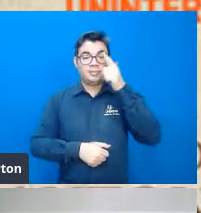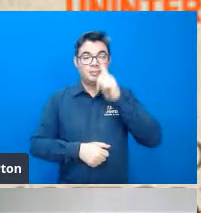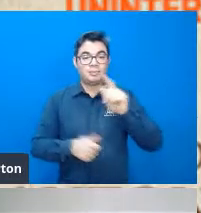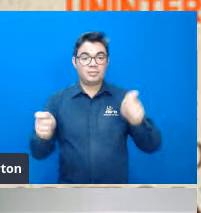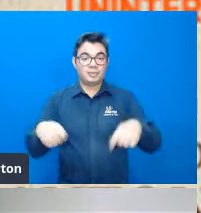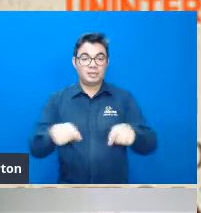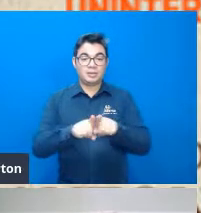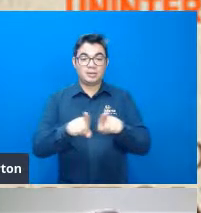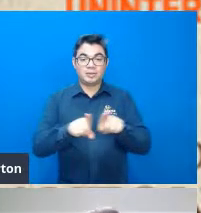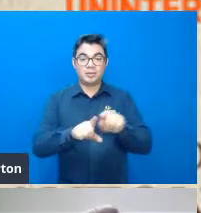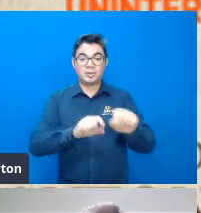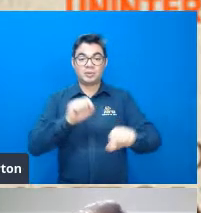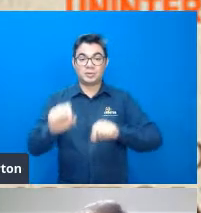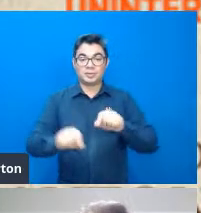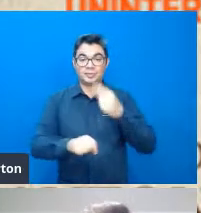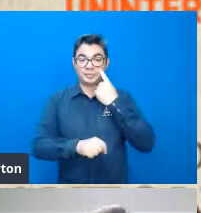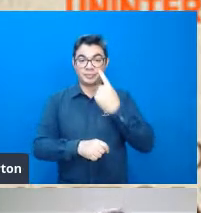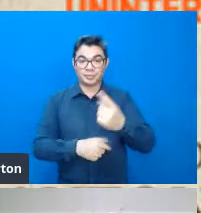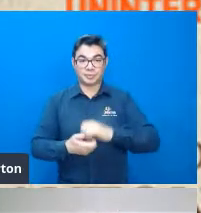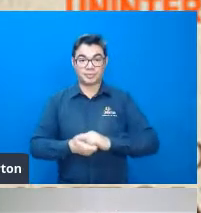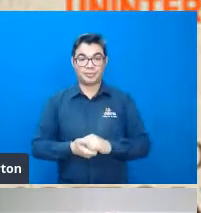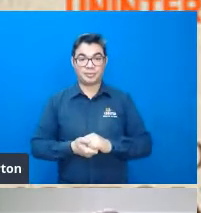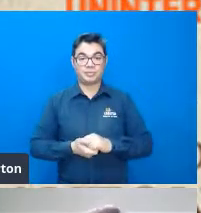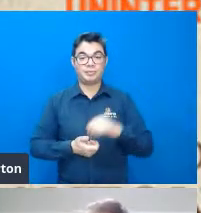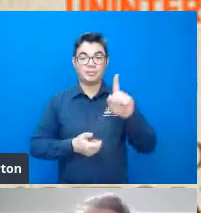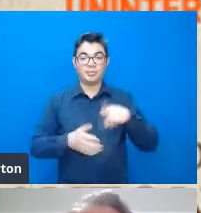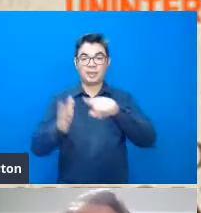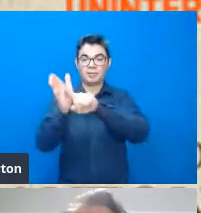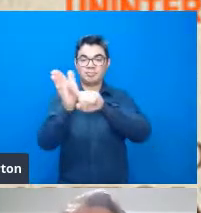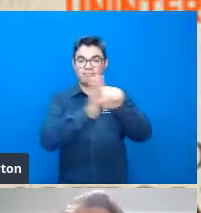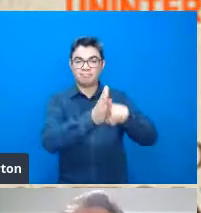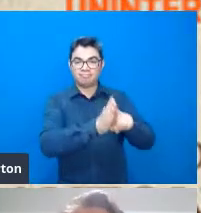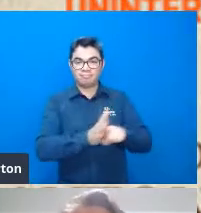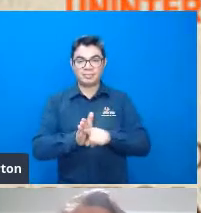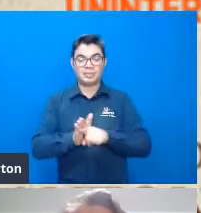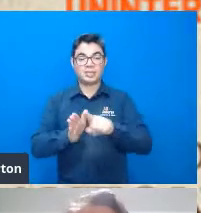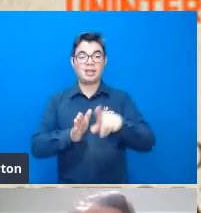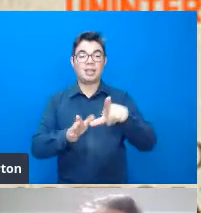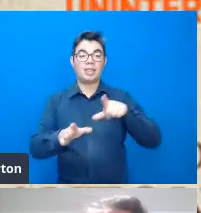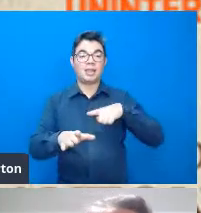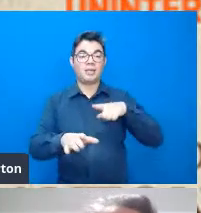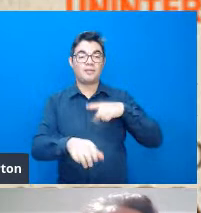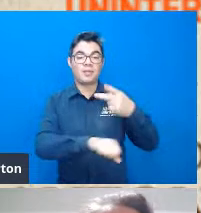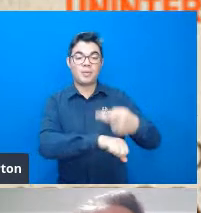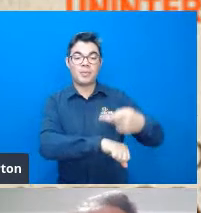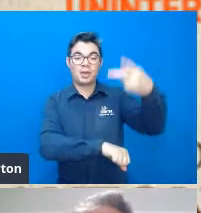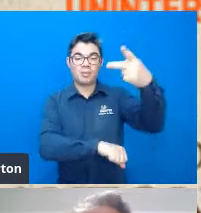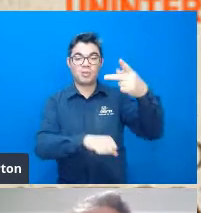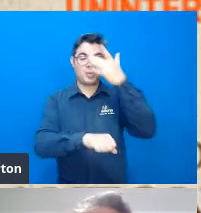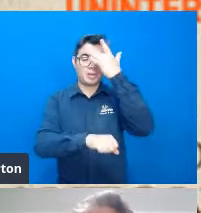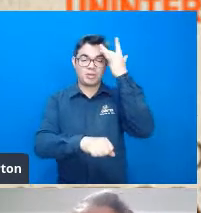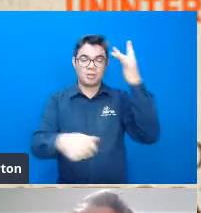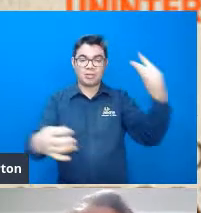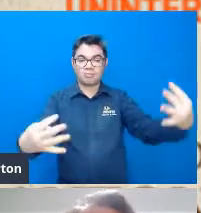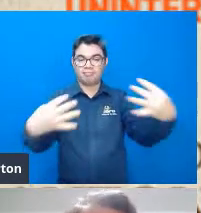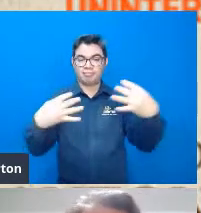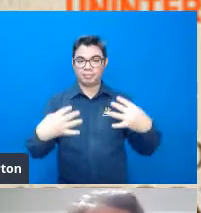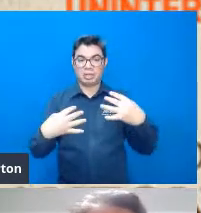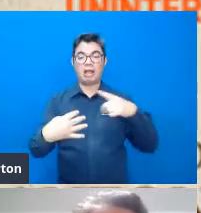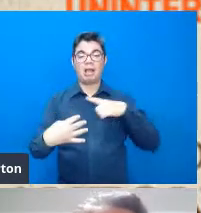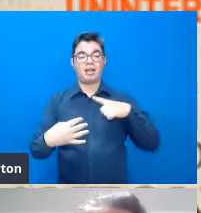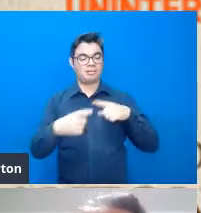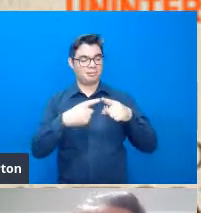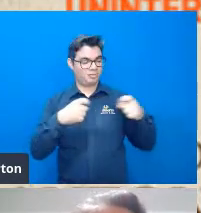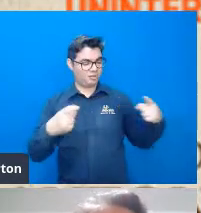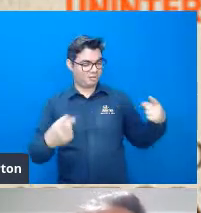essas ideias do Odum então levaram ele a ter um reconhecimento do seu trabalho e é impossível falar da obra tão importante de um cientista sem